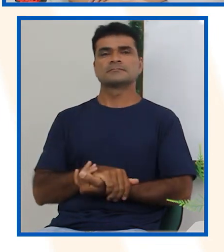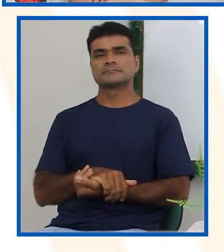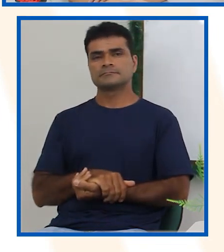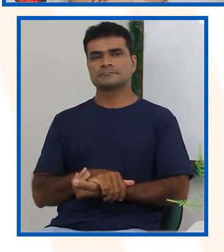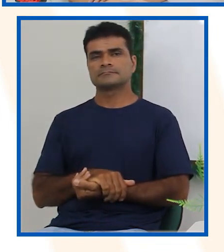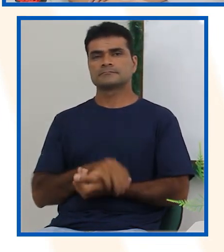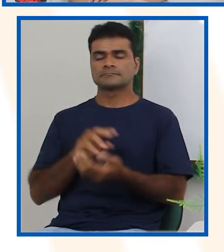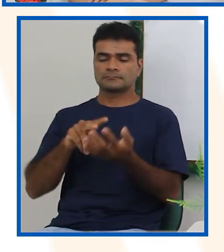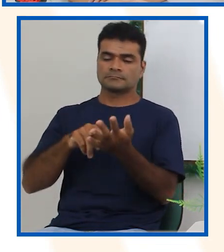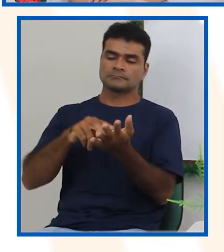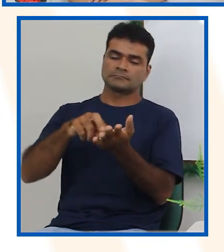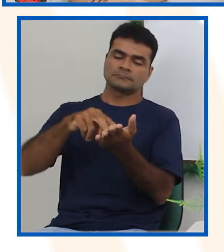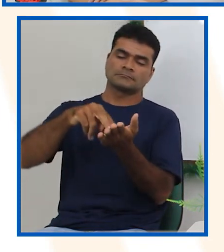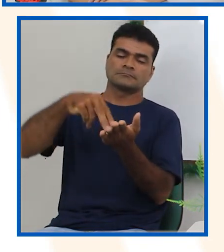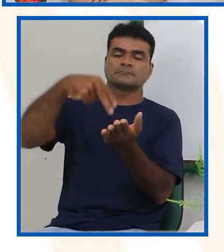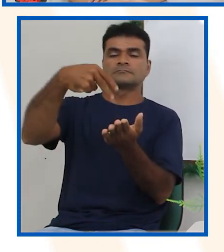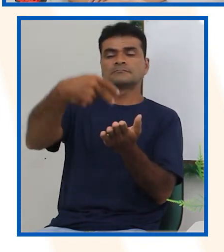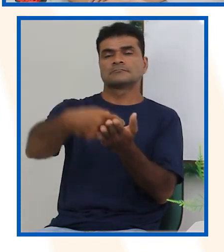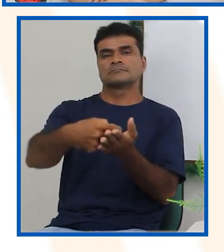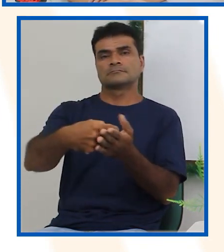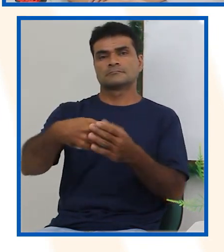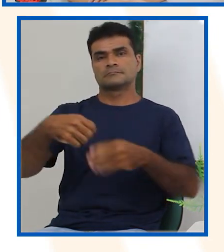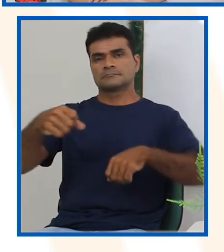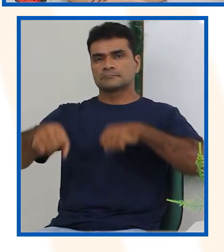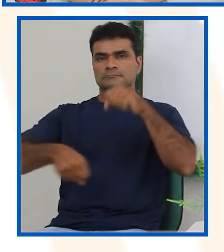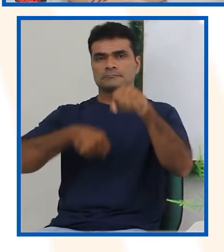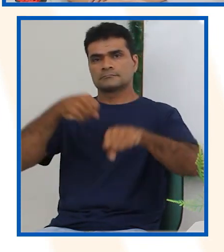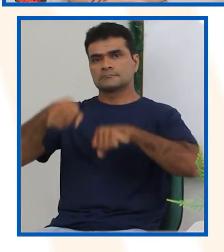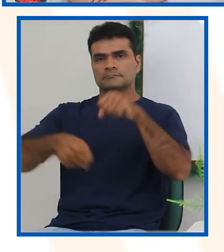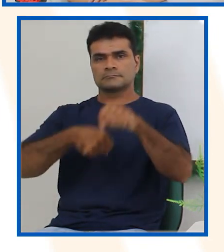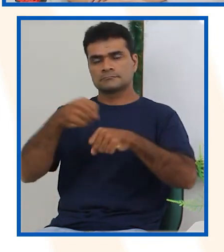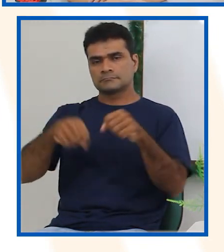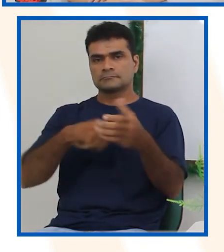Cair quando está aprendendo a andar de bicicleta.